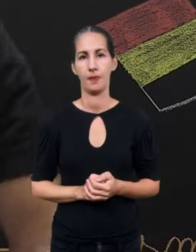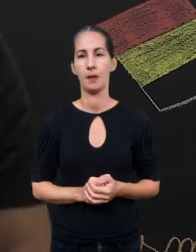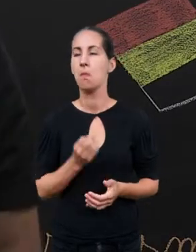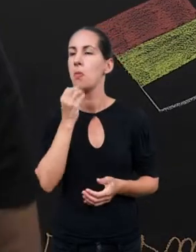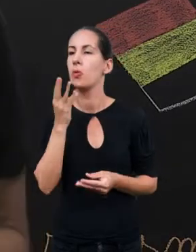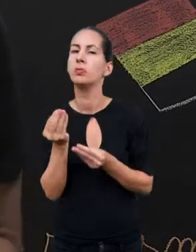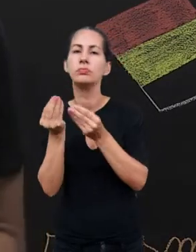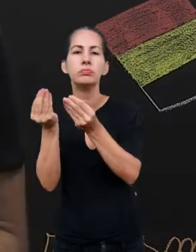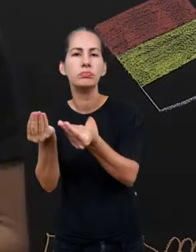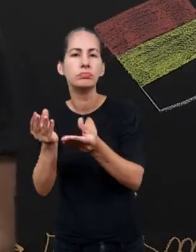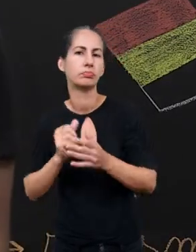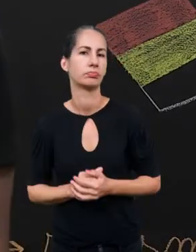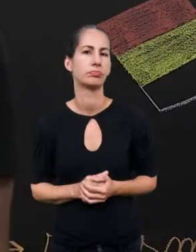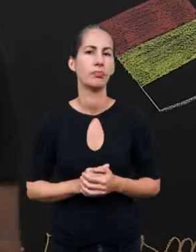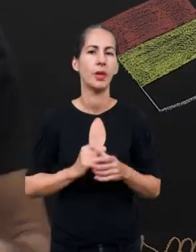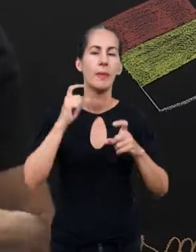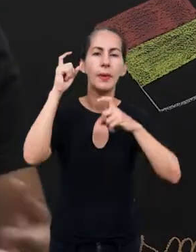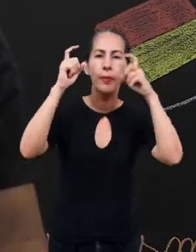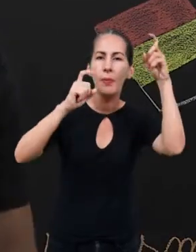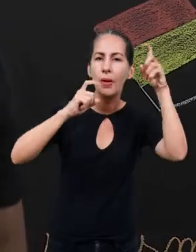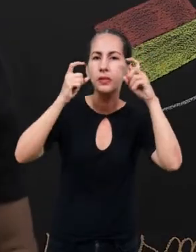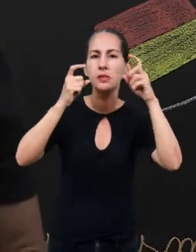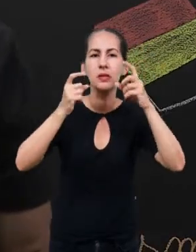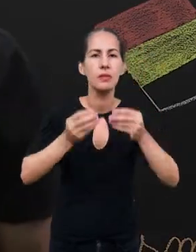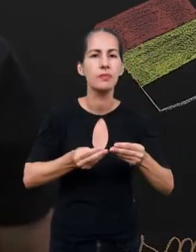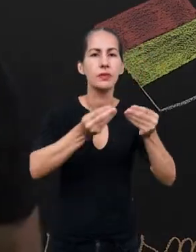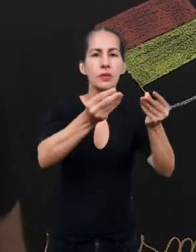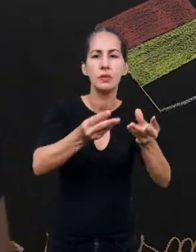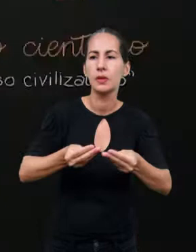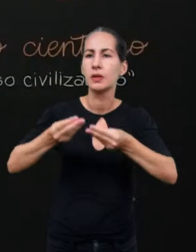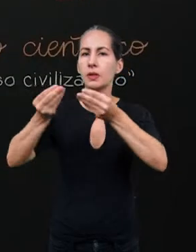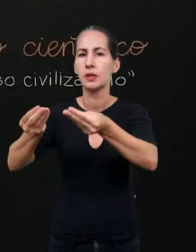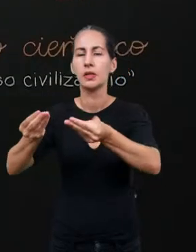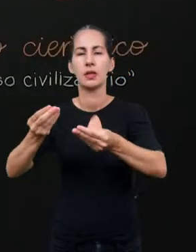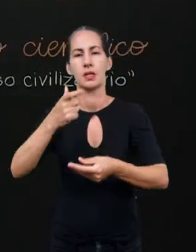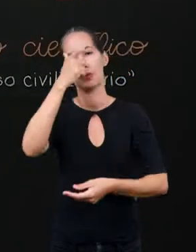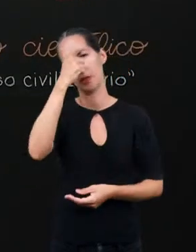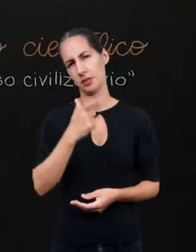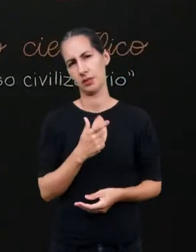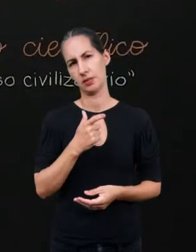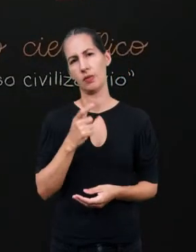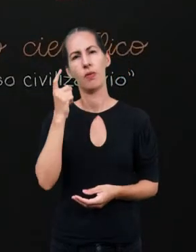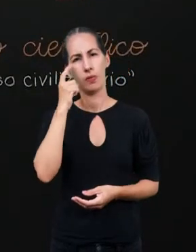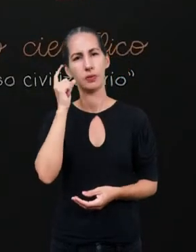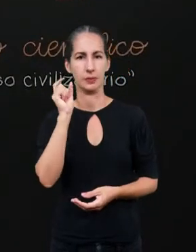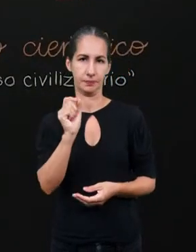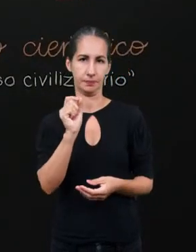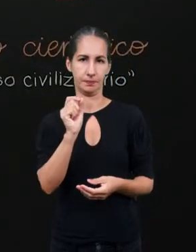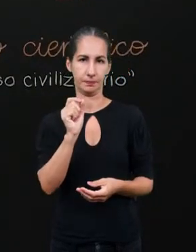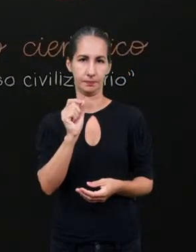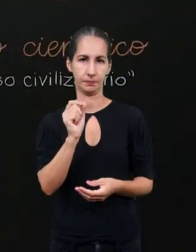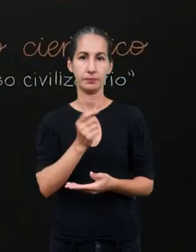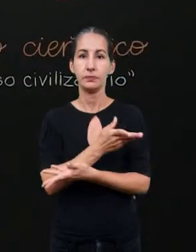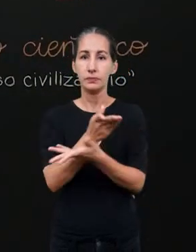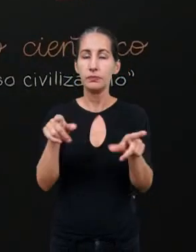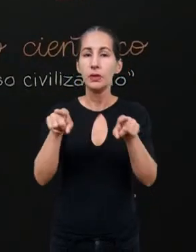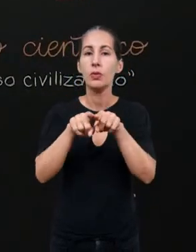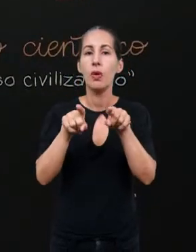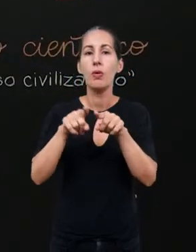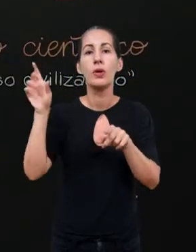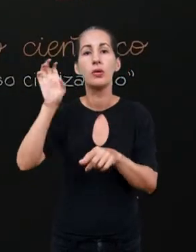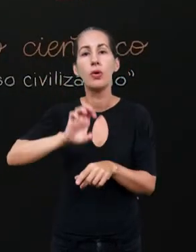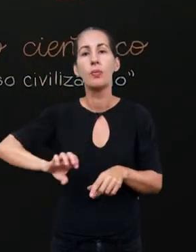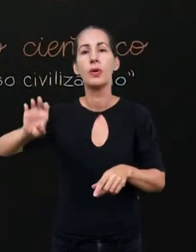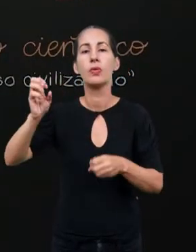bondade, como uma preocupação em expandir a civilização. Olha que interessante. Esses mesmos europeus,